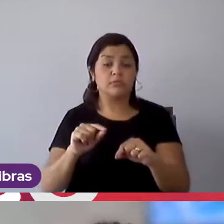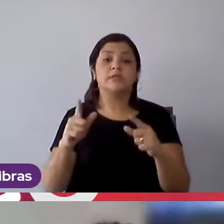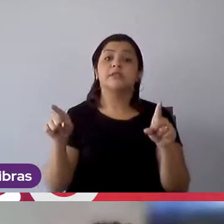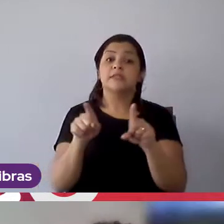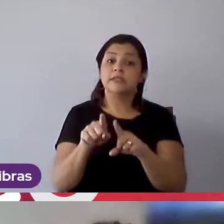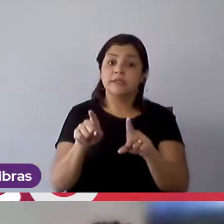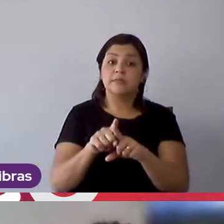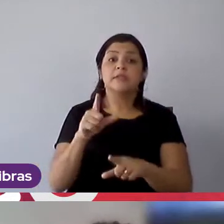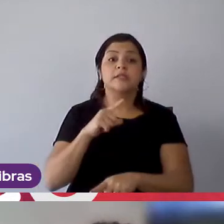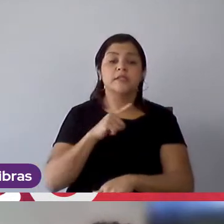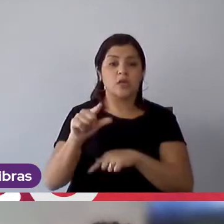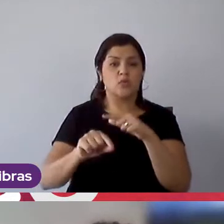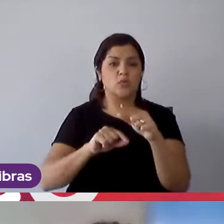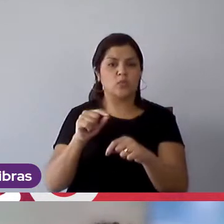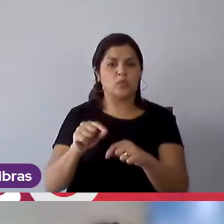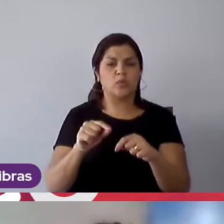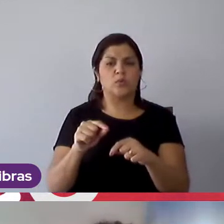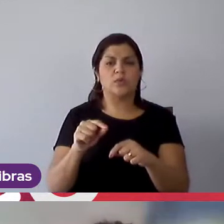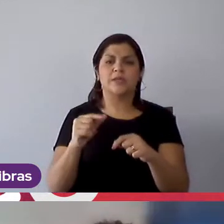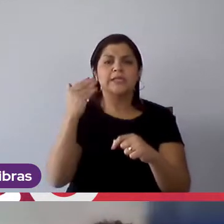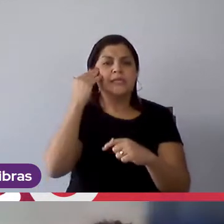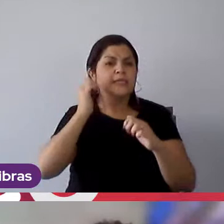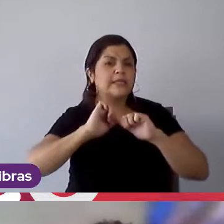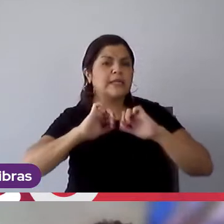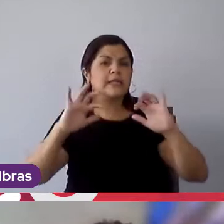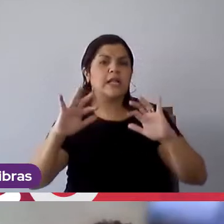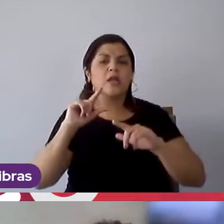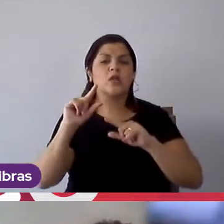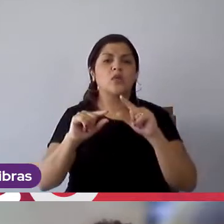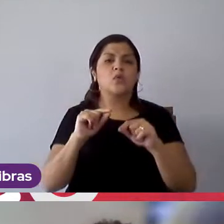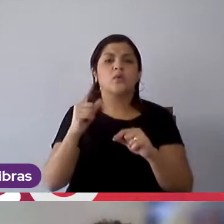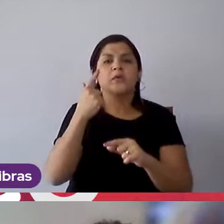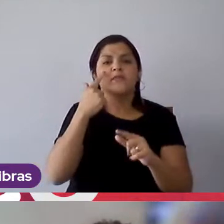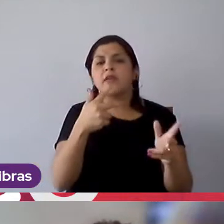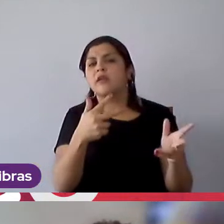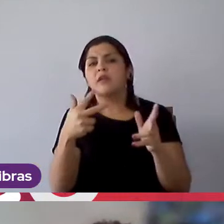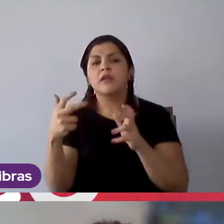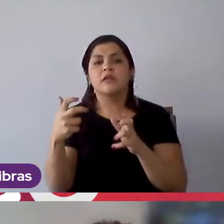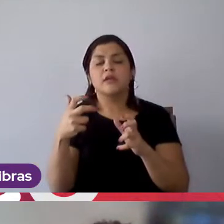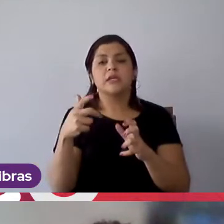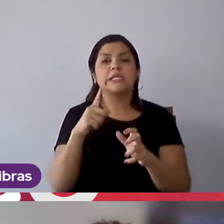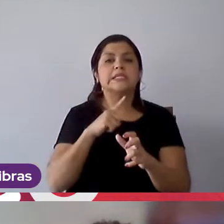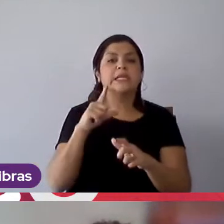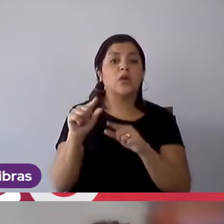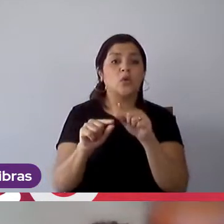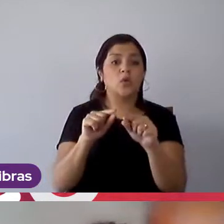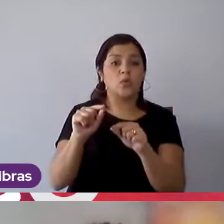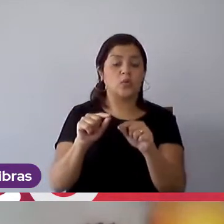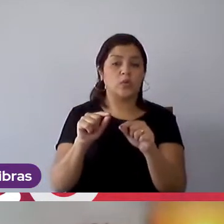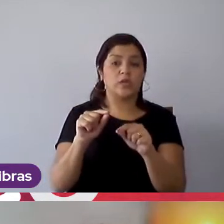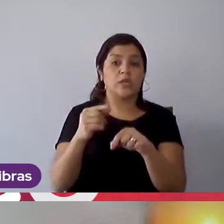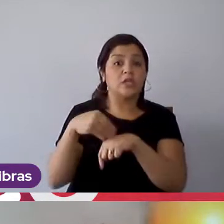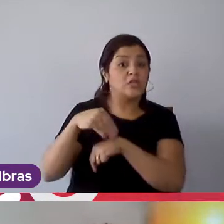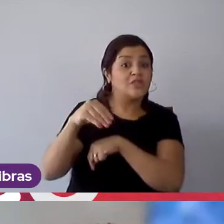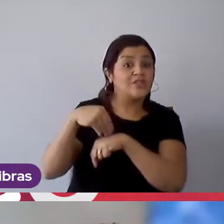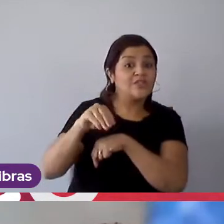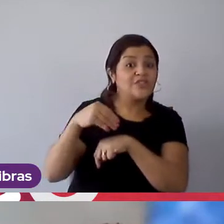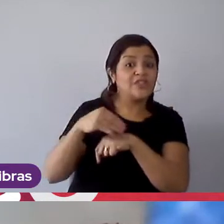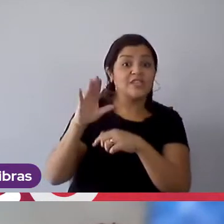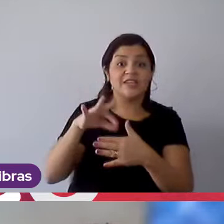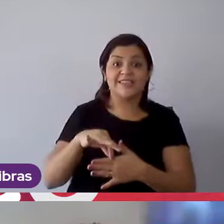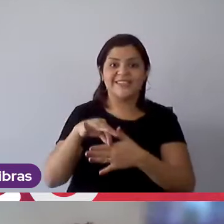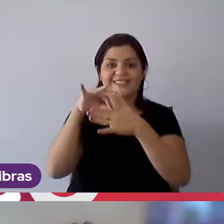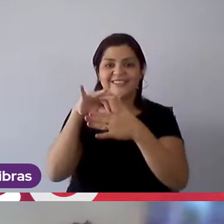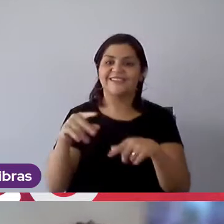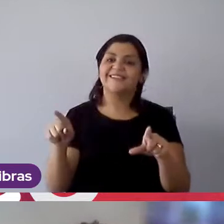Também para entender e receber dicas, né? De liderança,